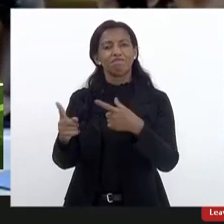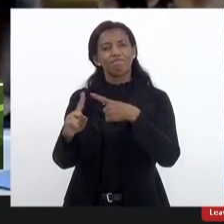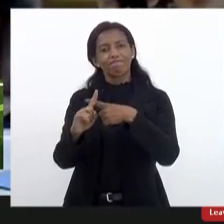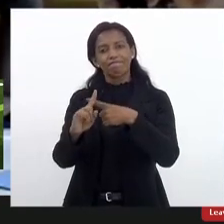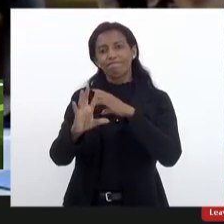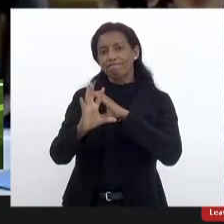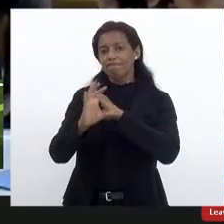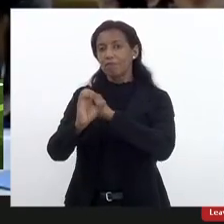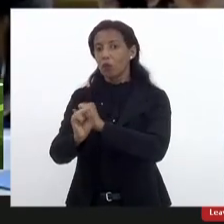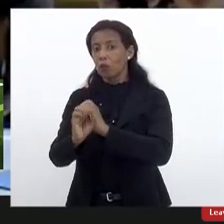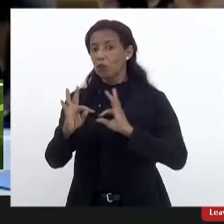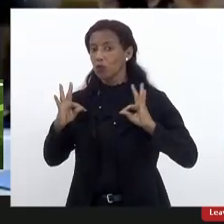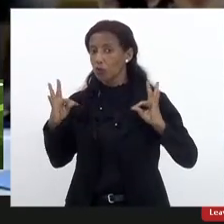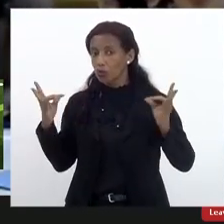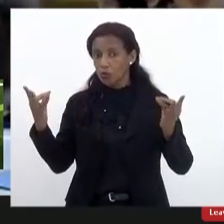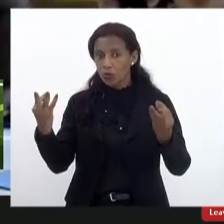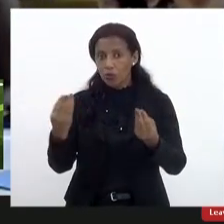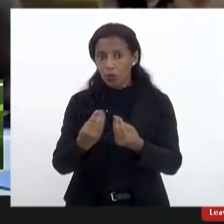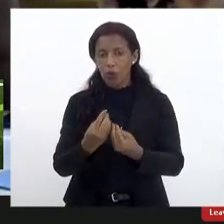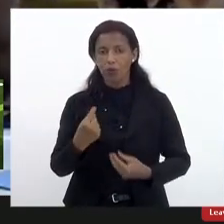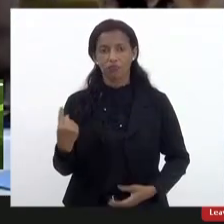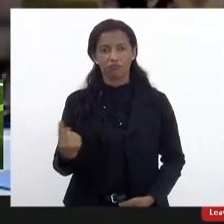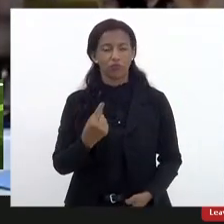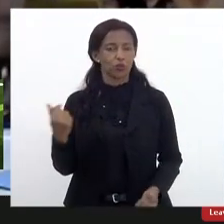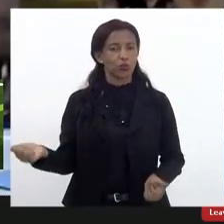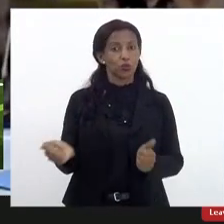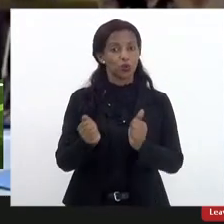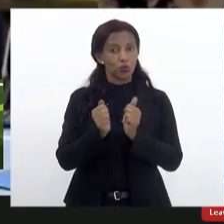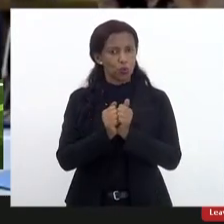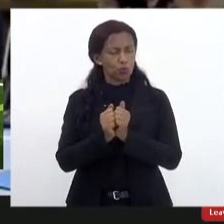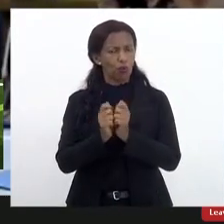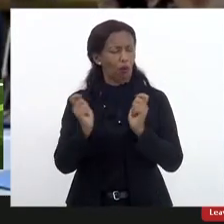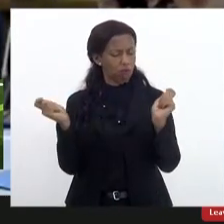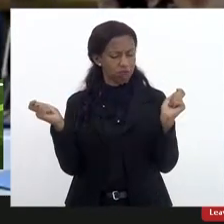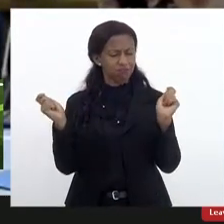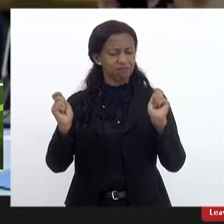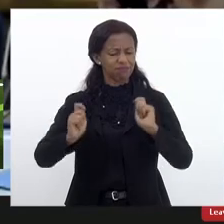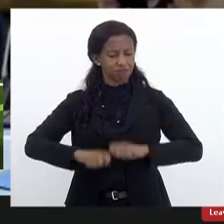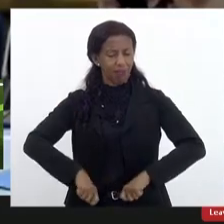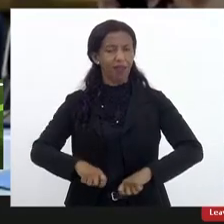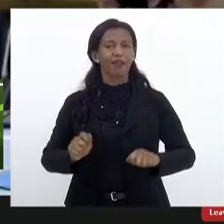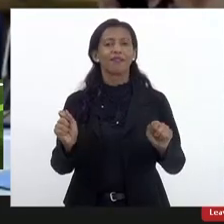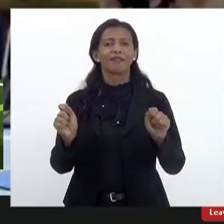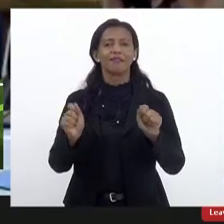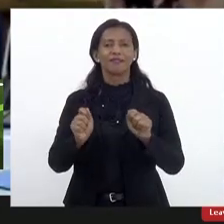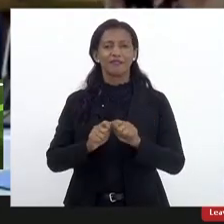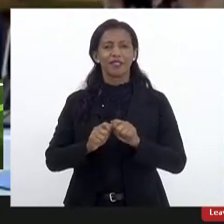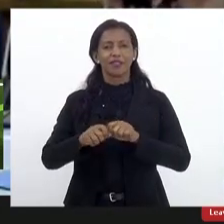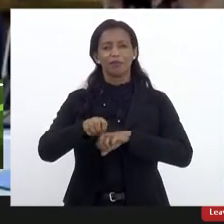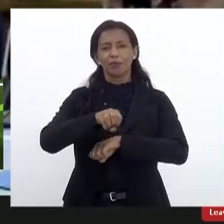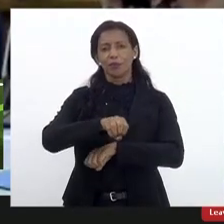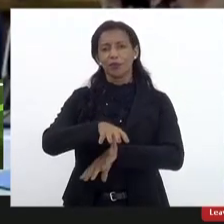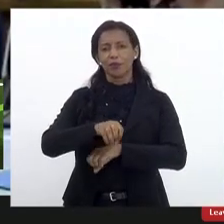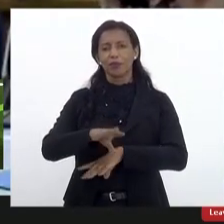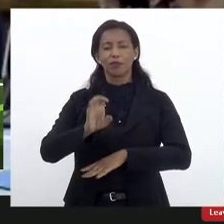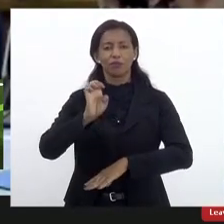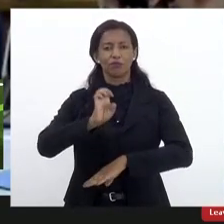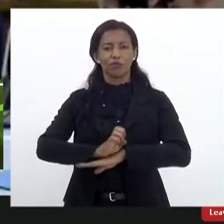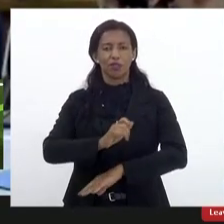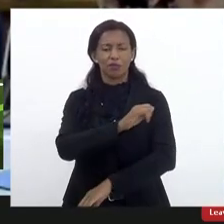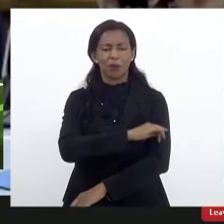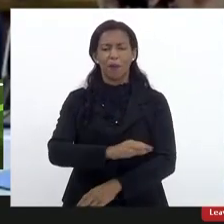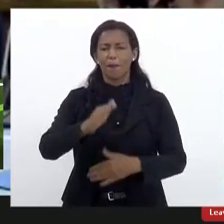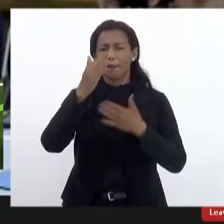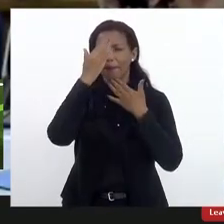que todos nós juntos podemos fazer, né, pela educação do estado do Rio de Janeiro, muito